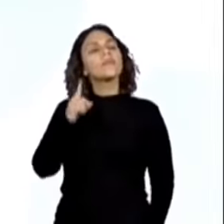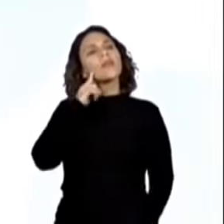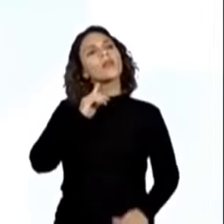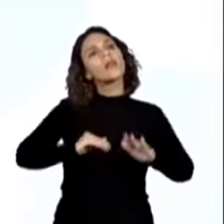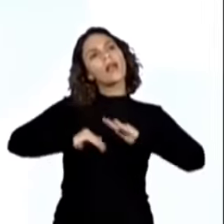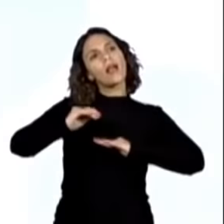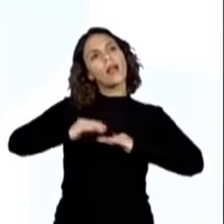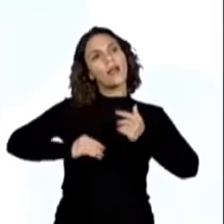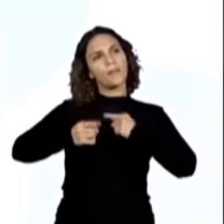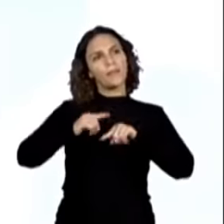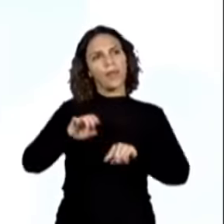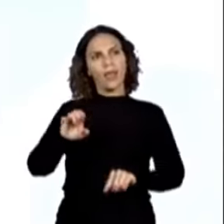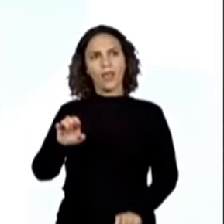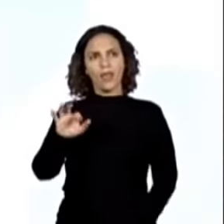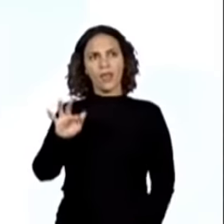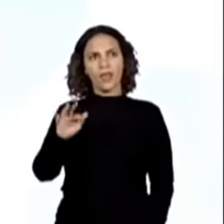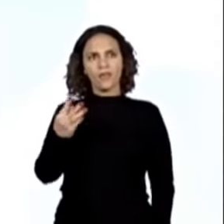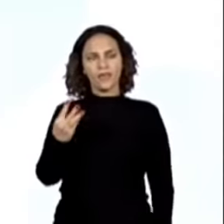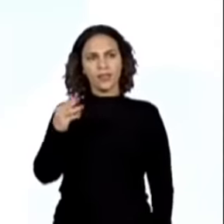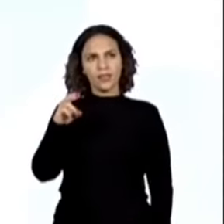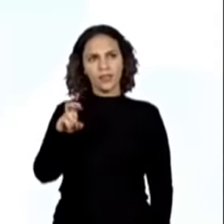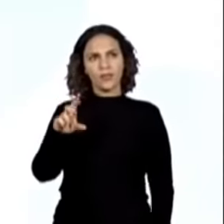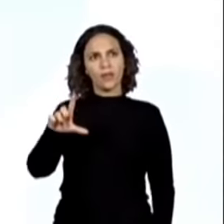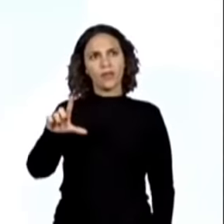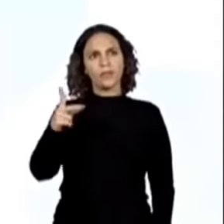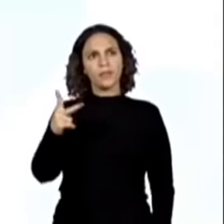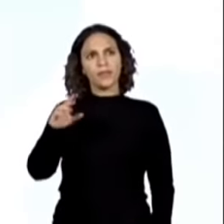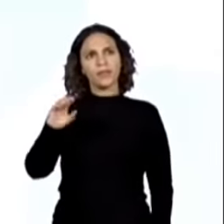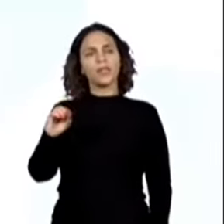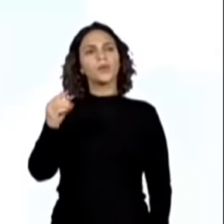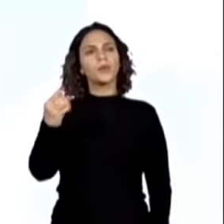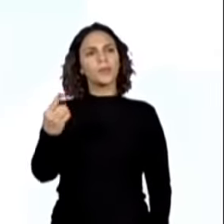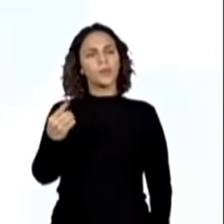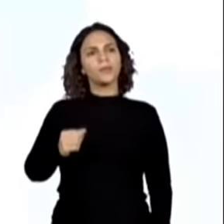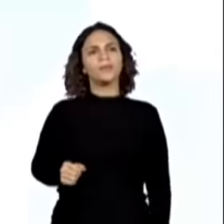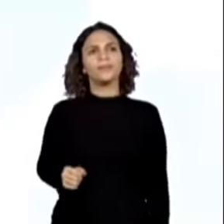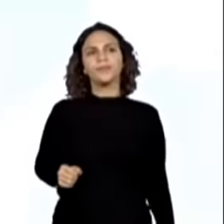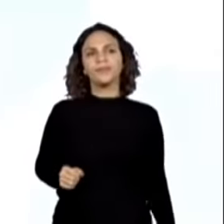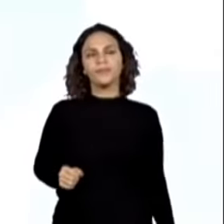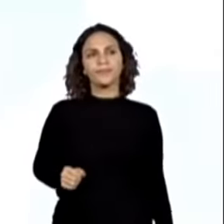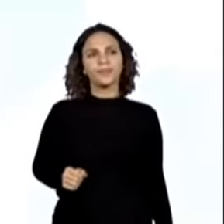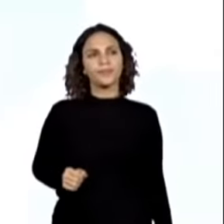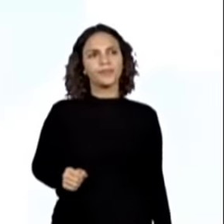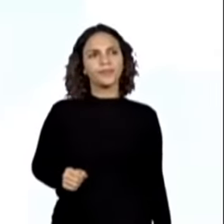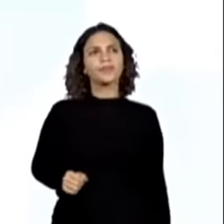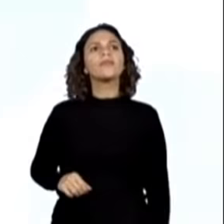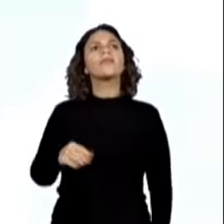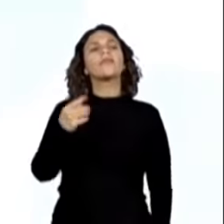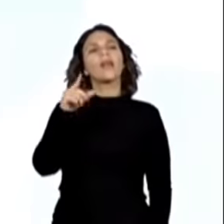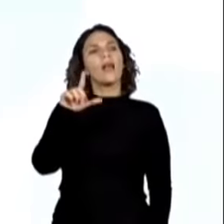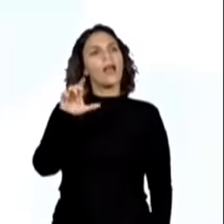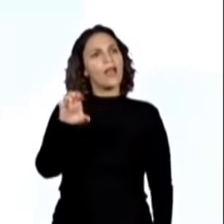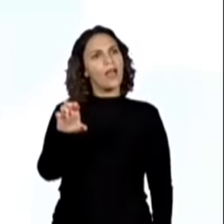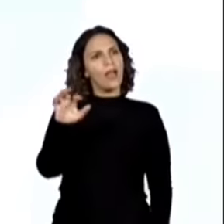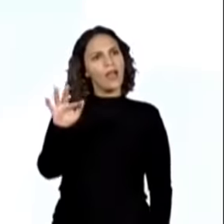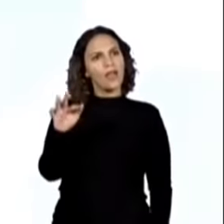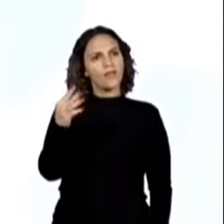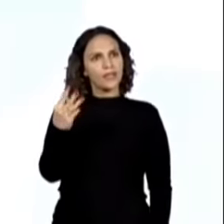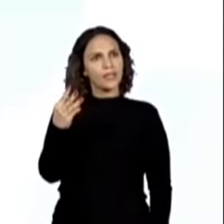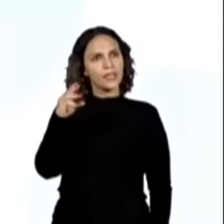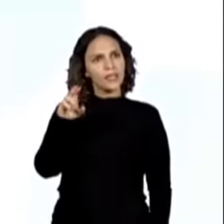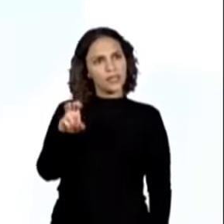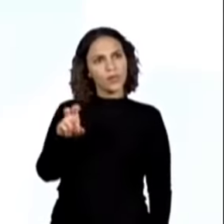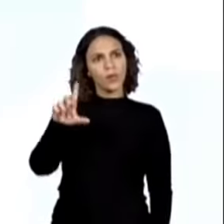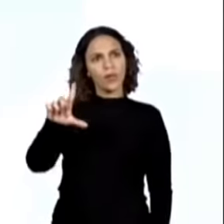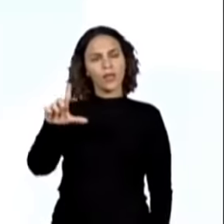Habilidades EF35 LP 01 e a segunda EF35 LP 26.